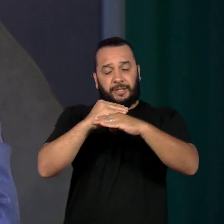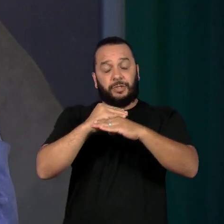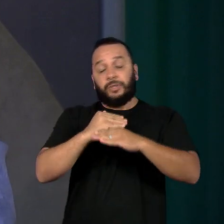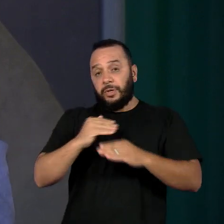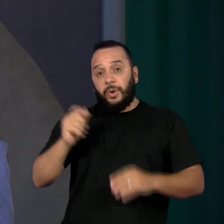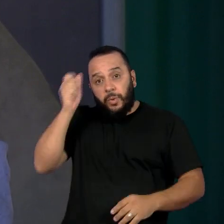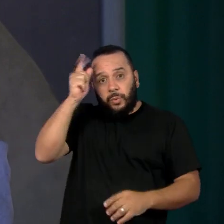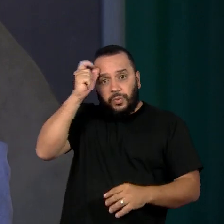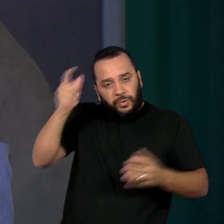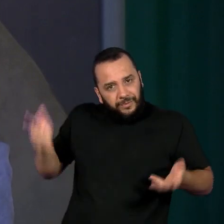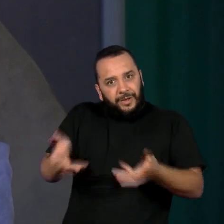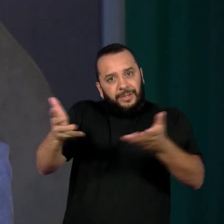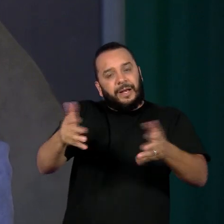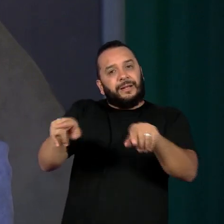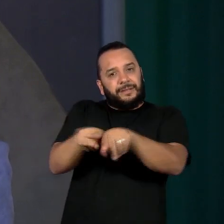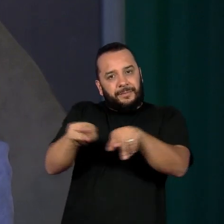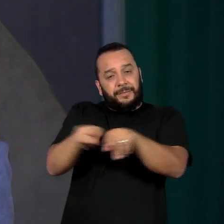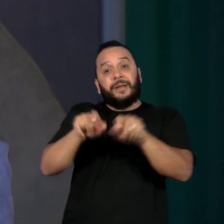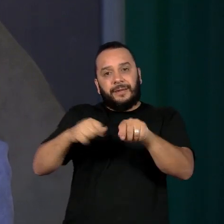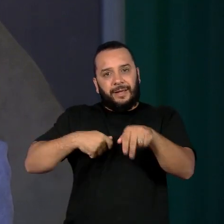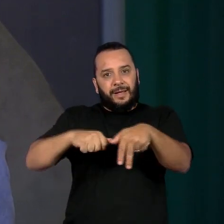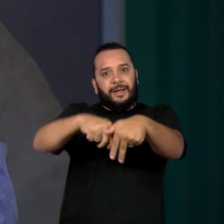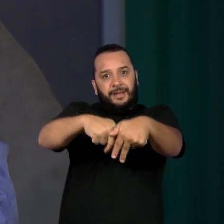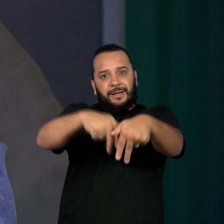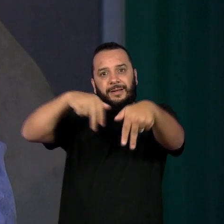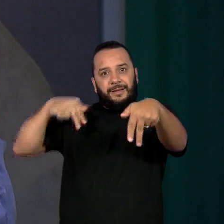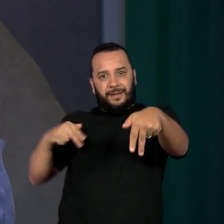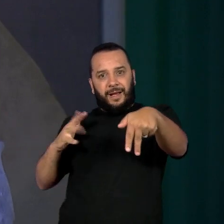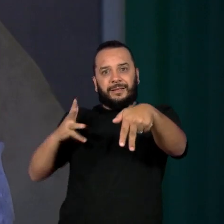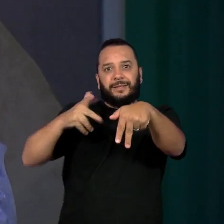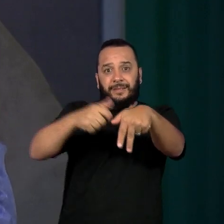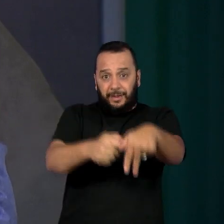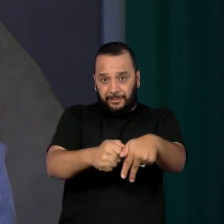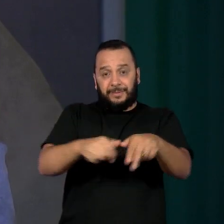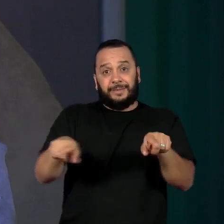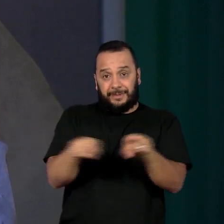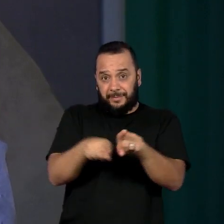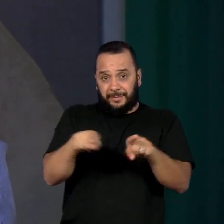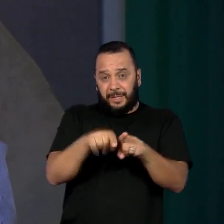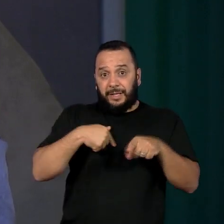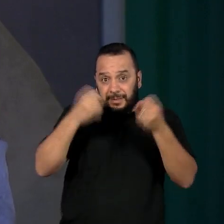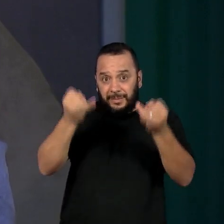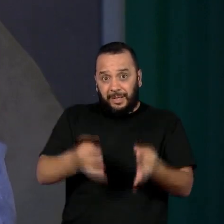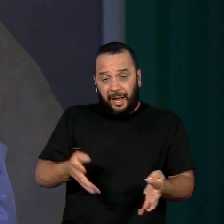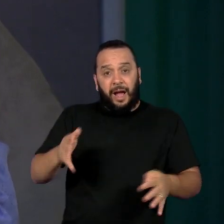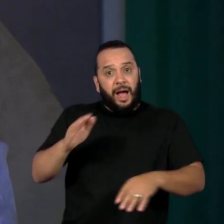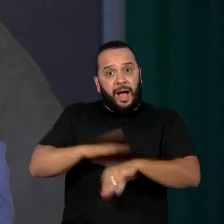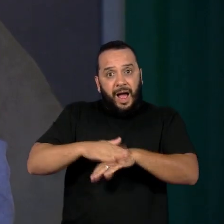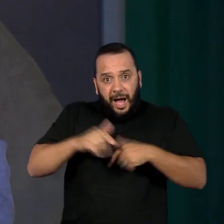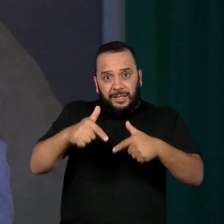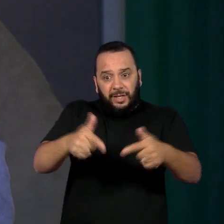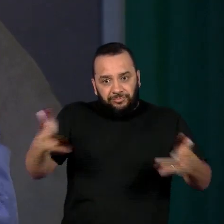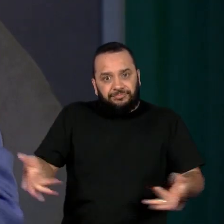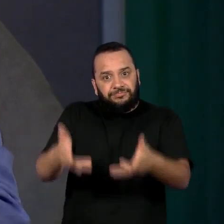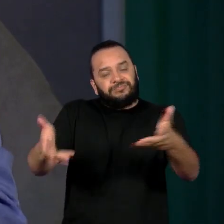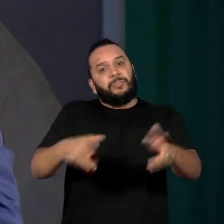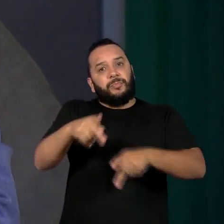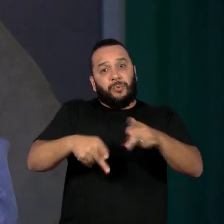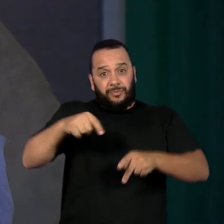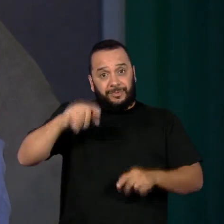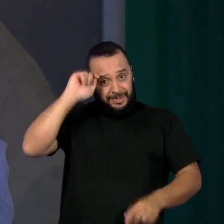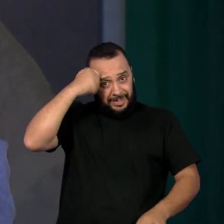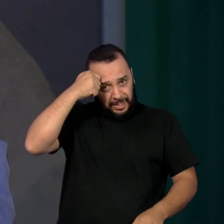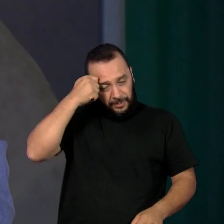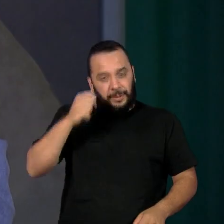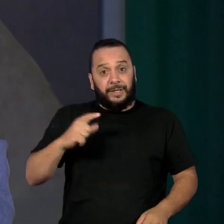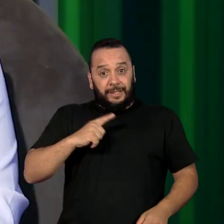e sua ancestralidade. E para falarmos sobre a importância de ações que anotecem o povo negro, eu estou recebendo aqui no estúdio